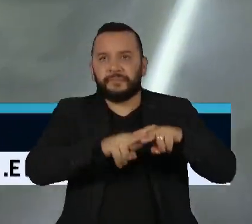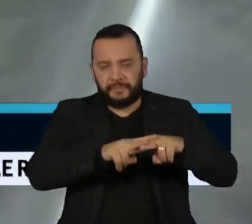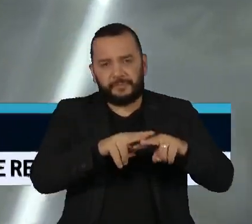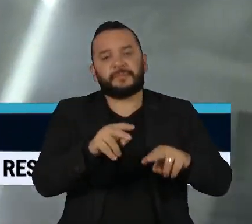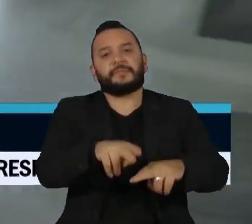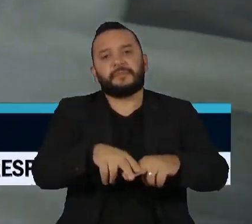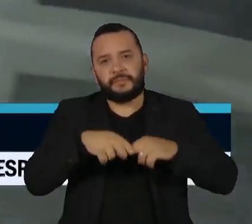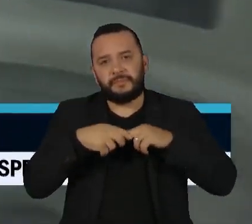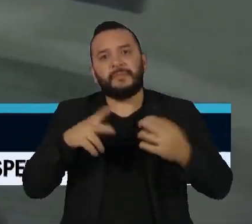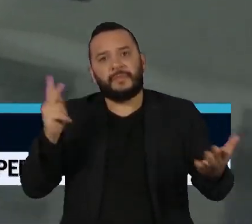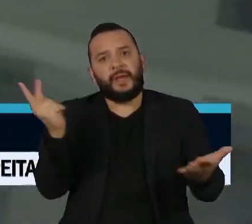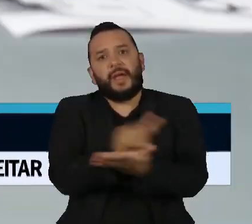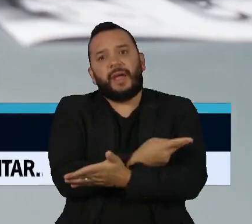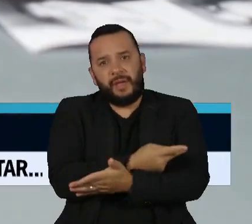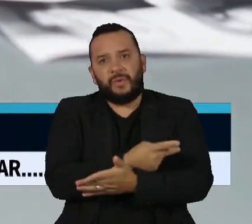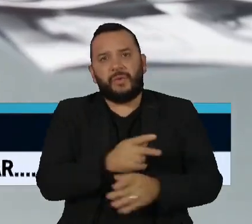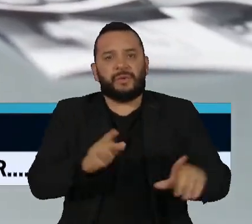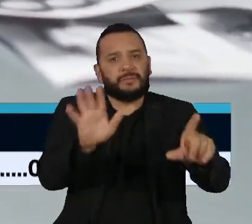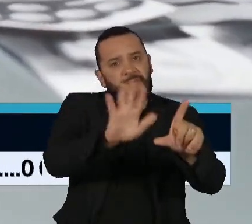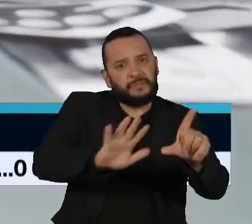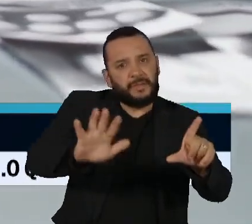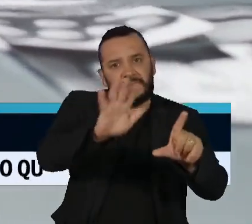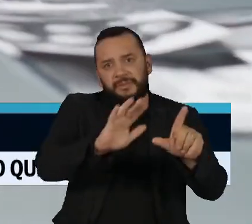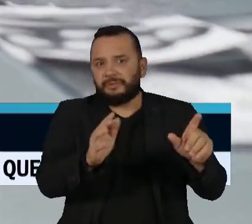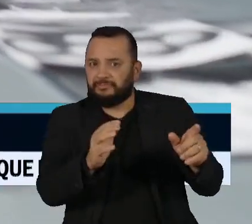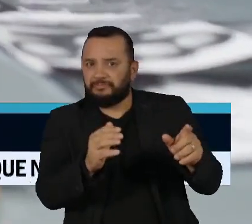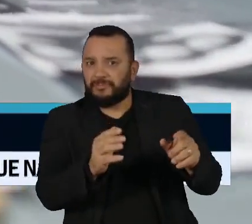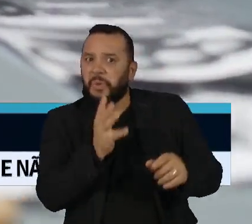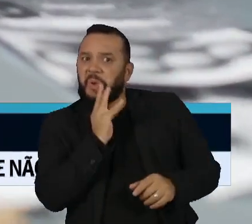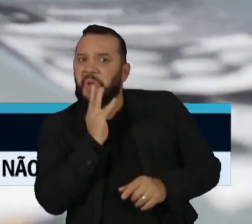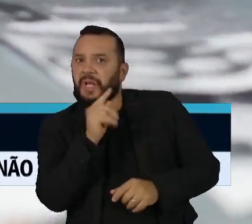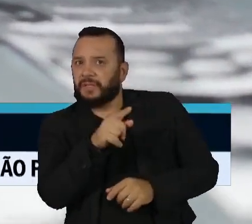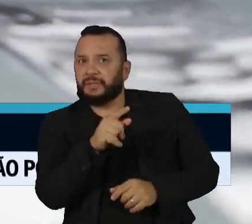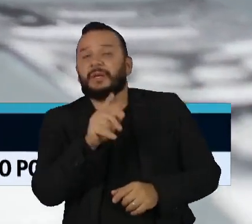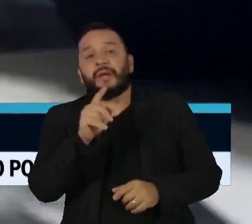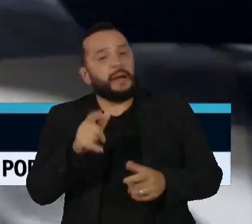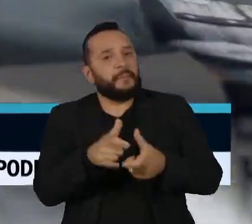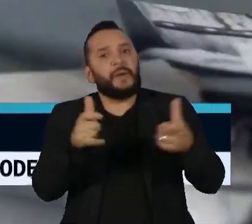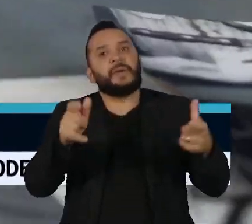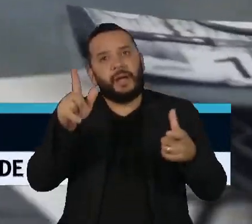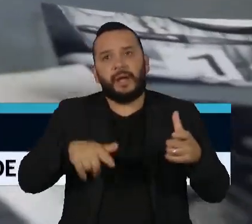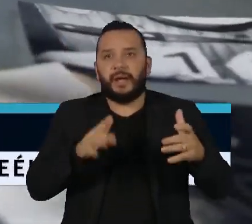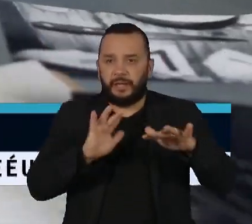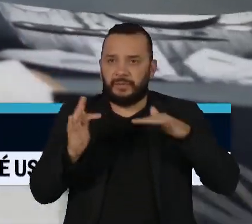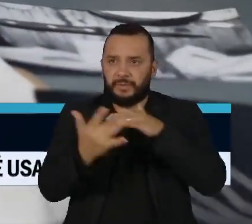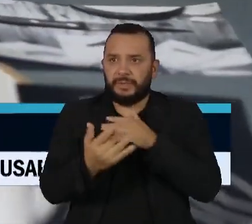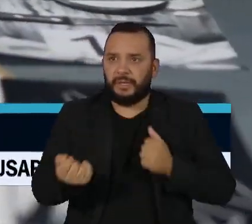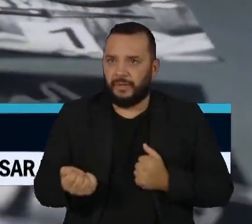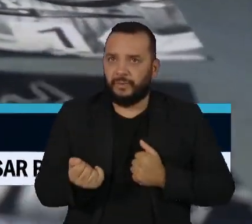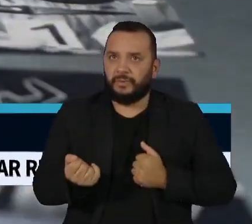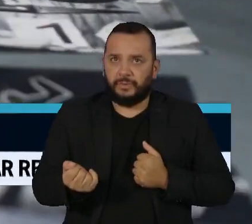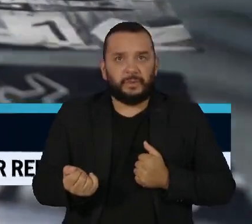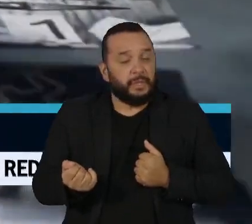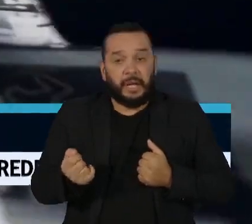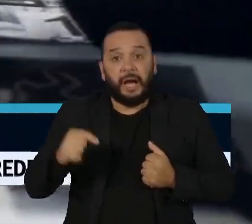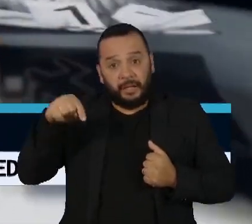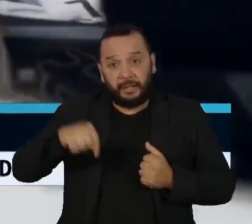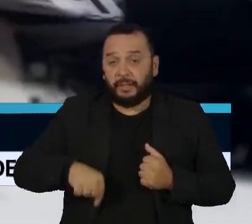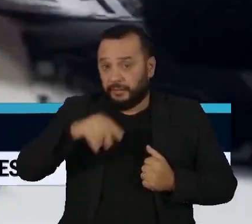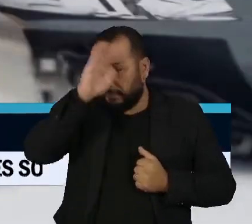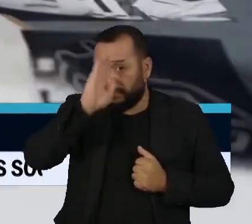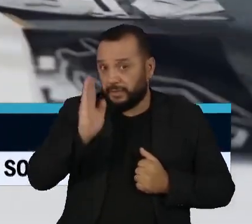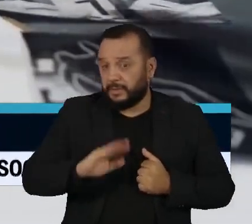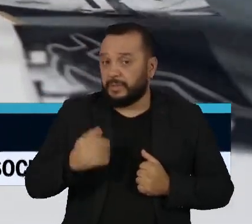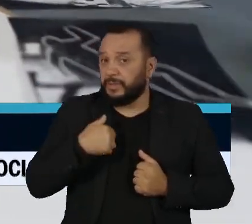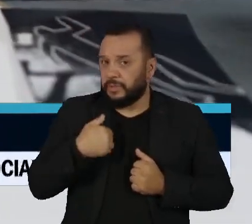erros em reconhecimentos de retratos, a maioria retirados das redes sociais. Algo comum no Brasil, apesar